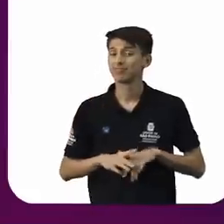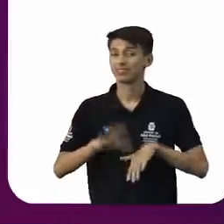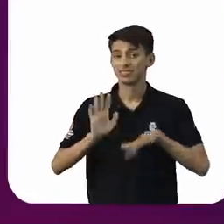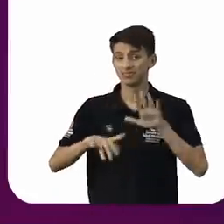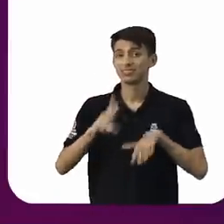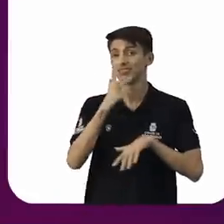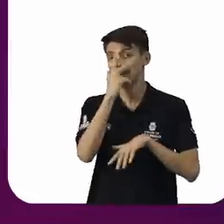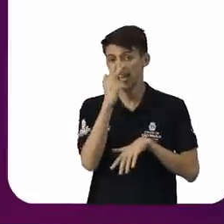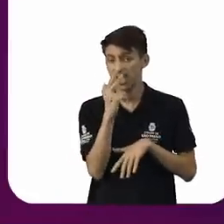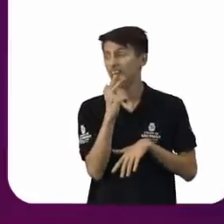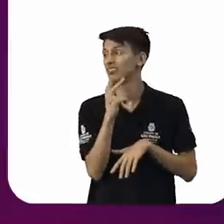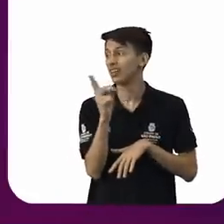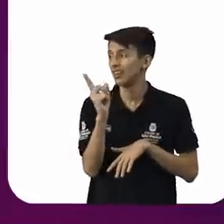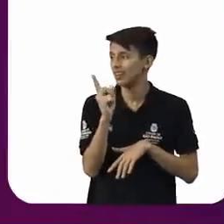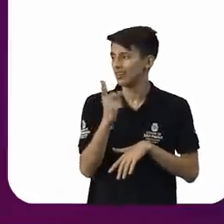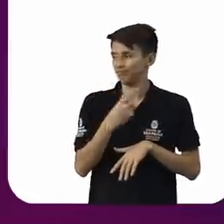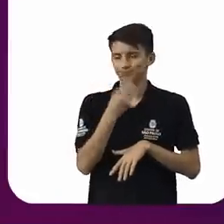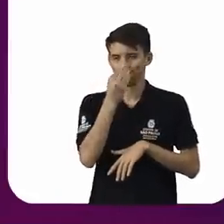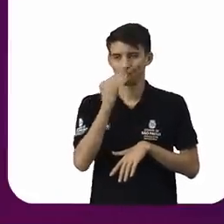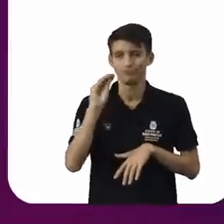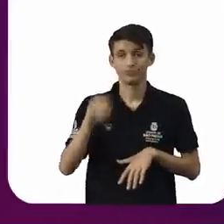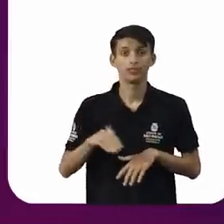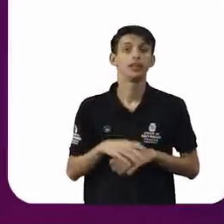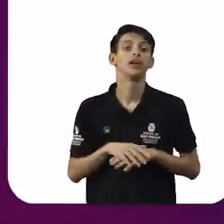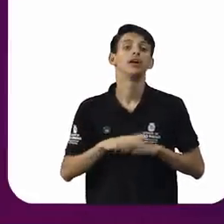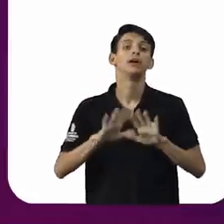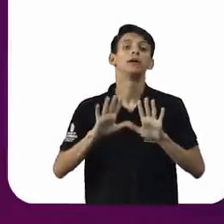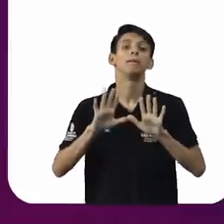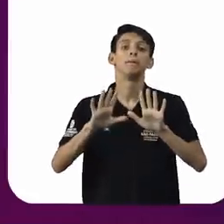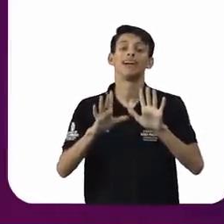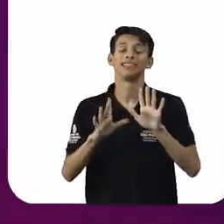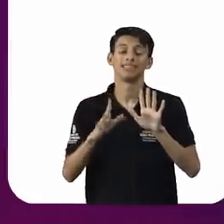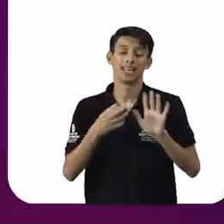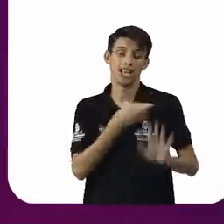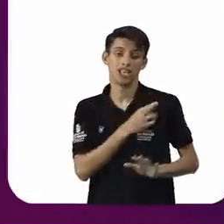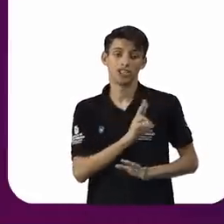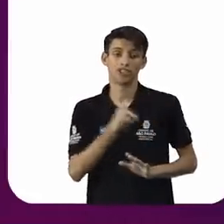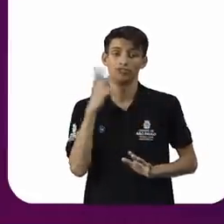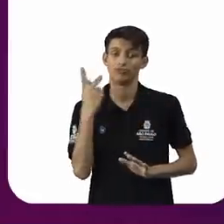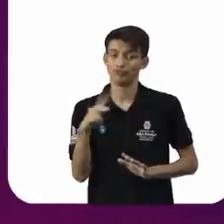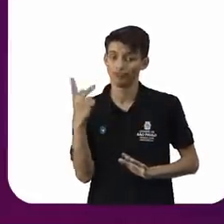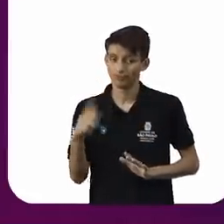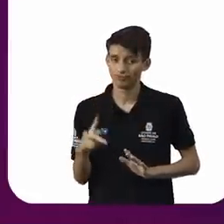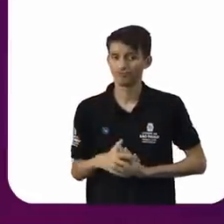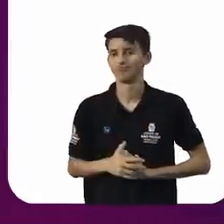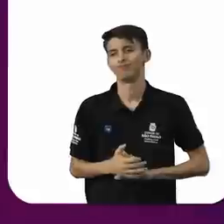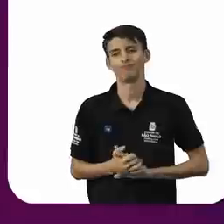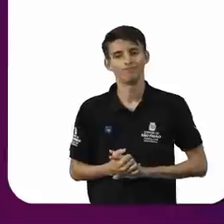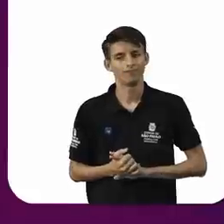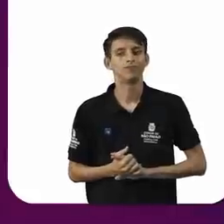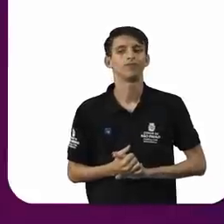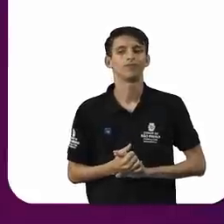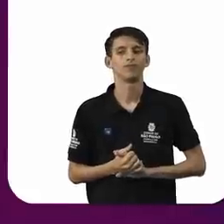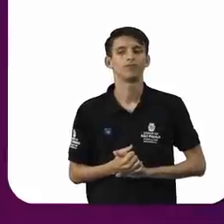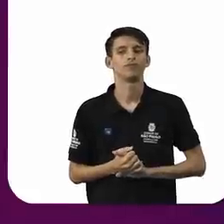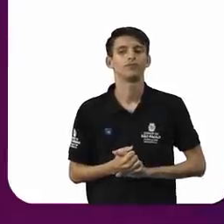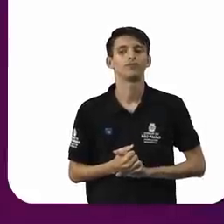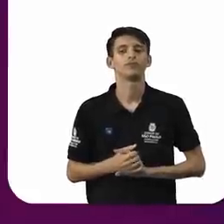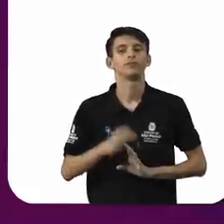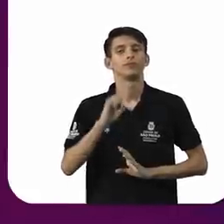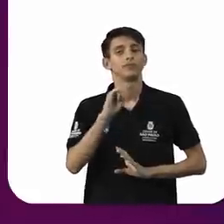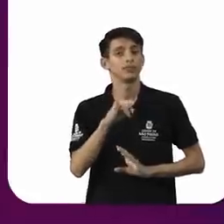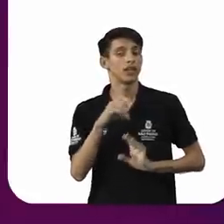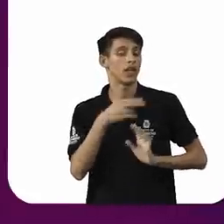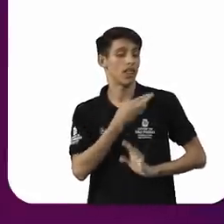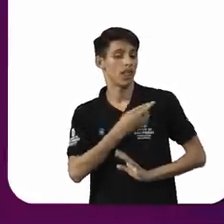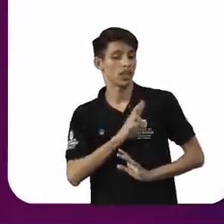desnecessário. Se a religião dela estiver protegida já. Se ela for da religião hegemônica. Se a